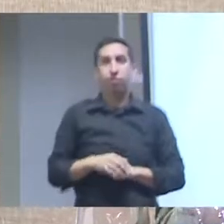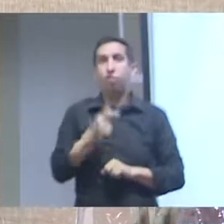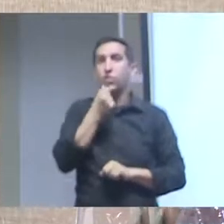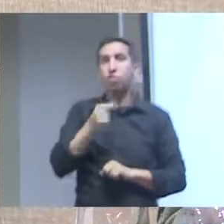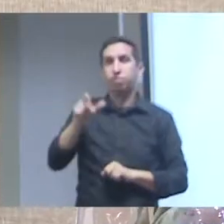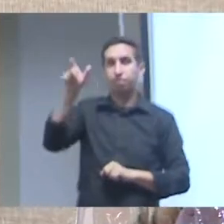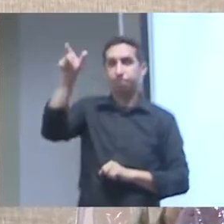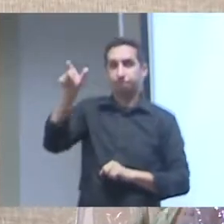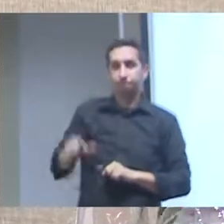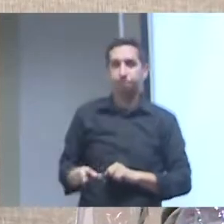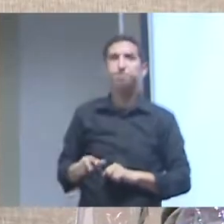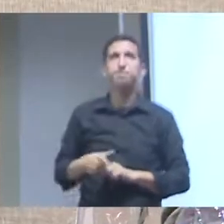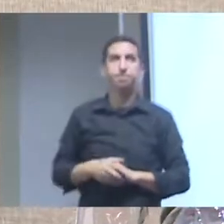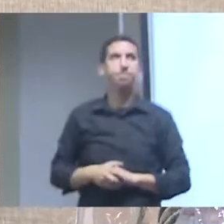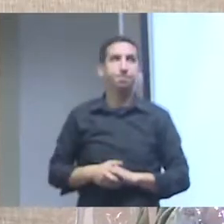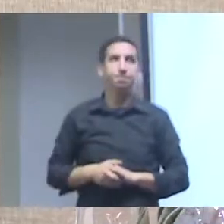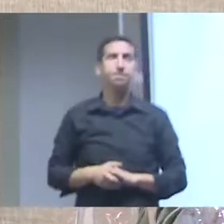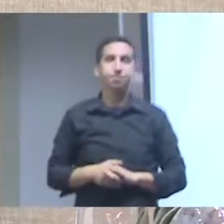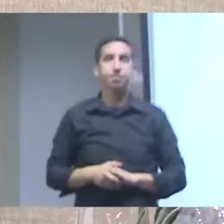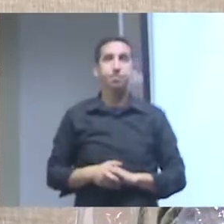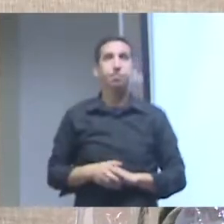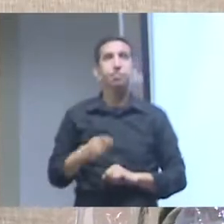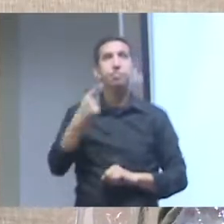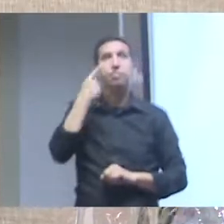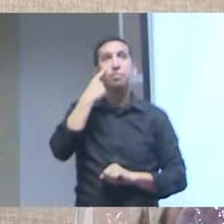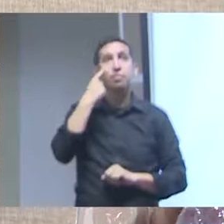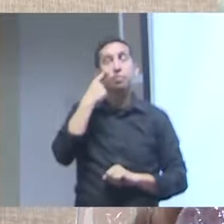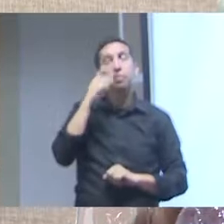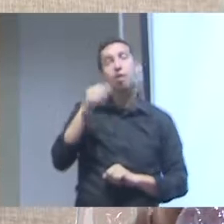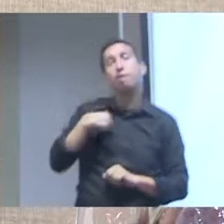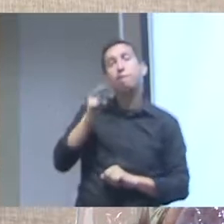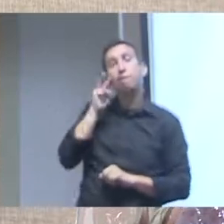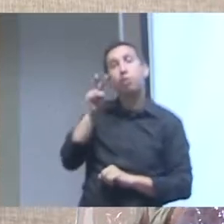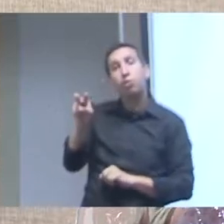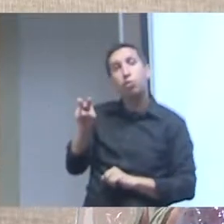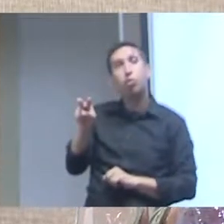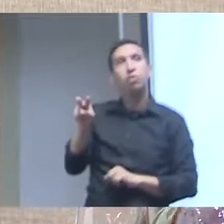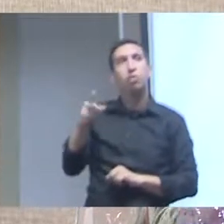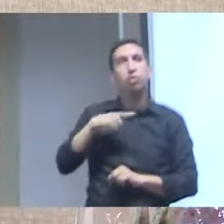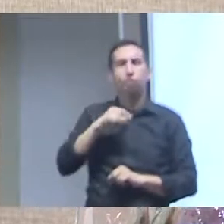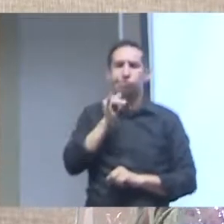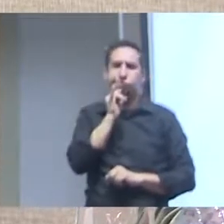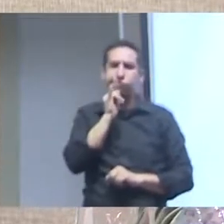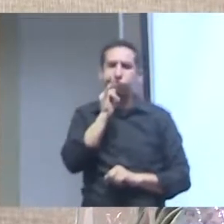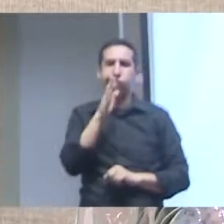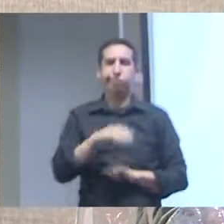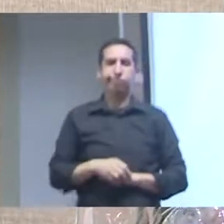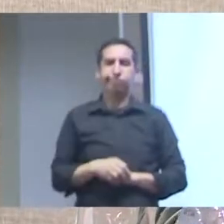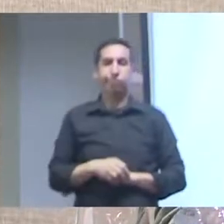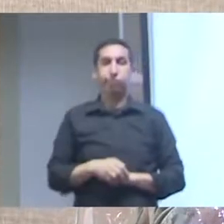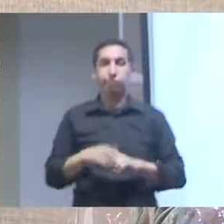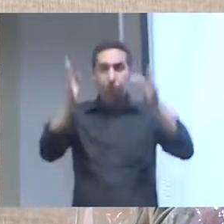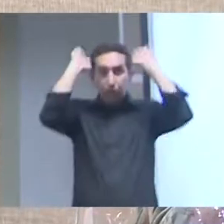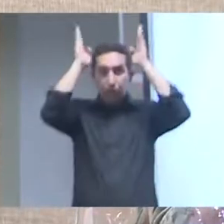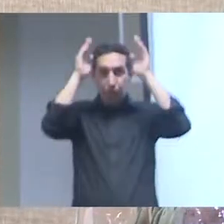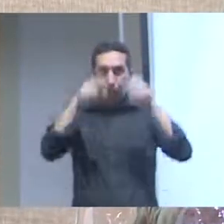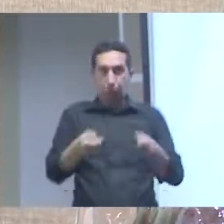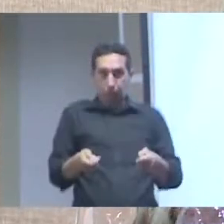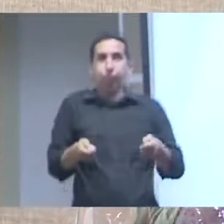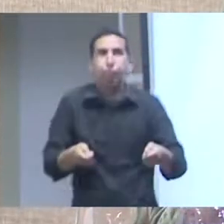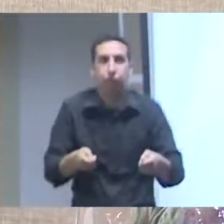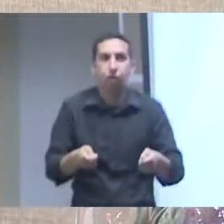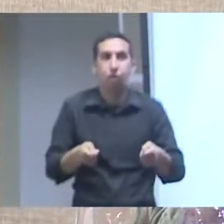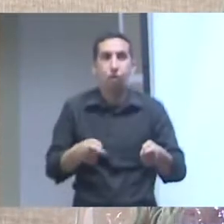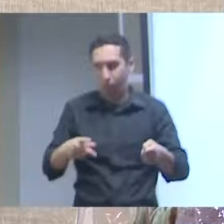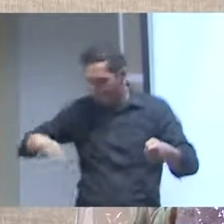burrinho quando empaca você tem duas opções é o porrete ou as cenouras e as opções não são mutuamente excludentes e